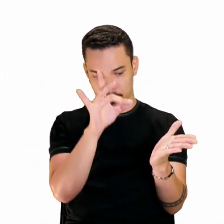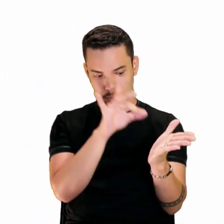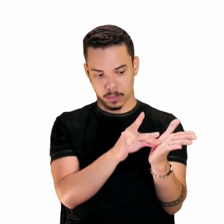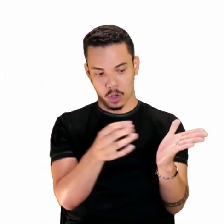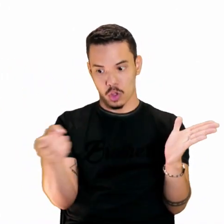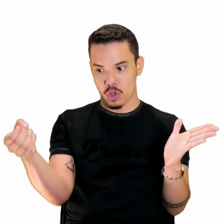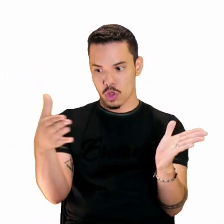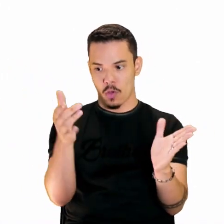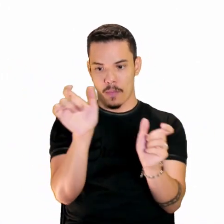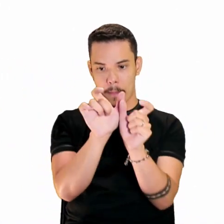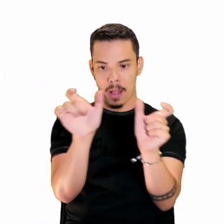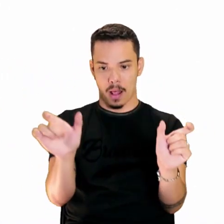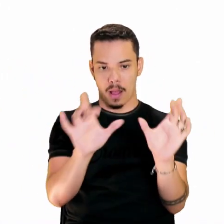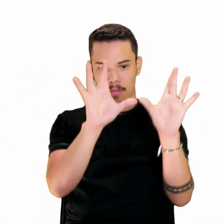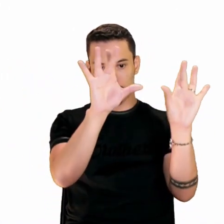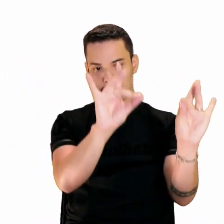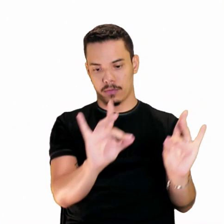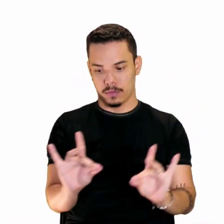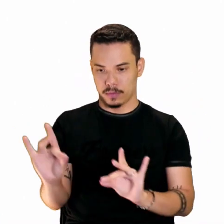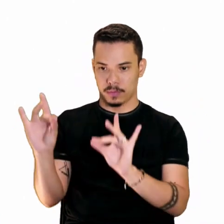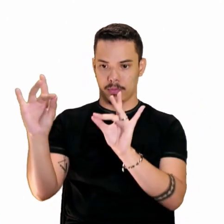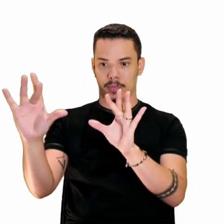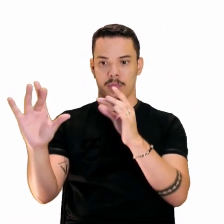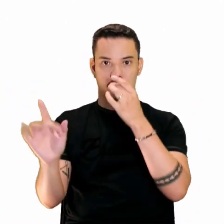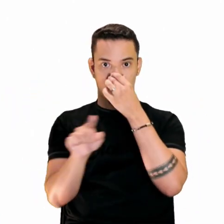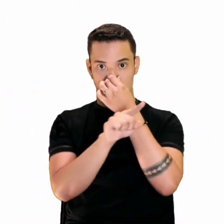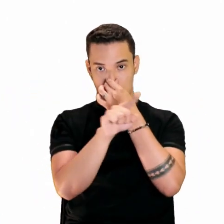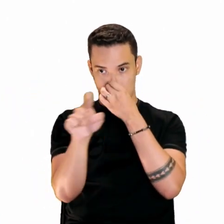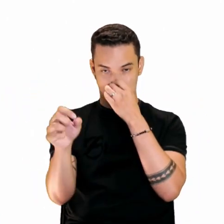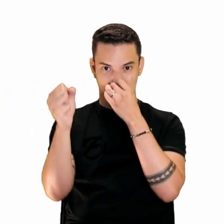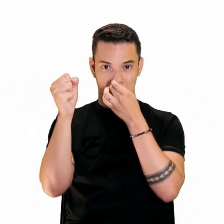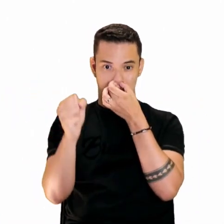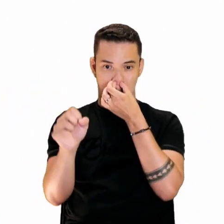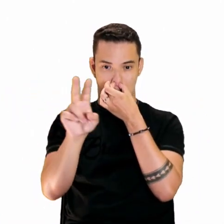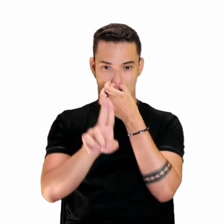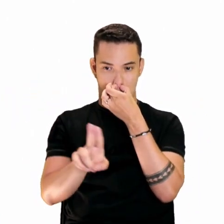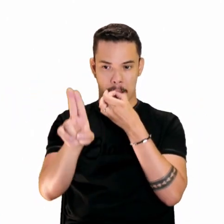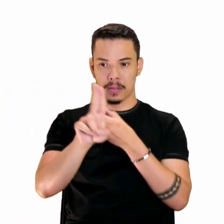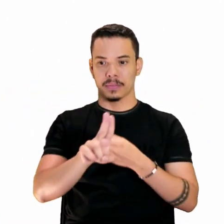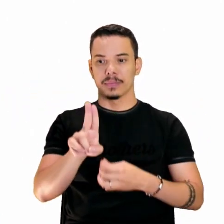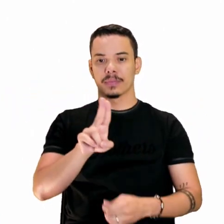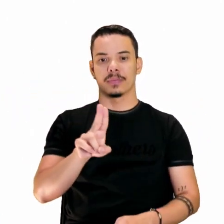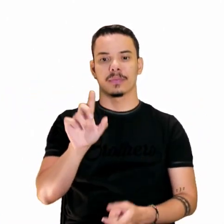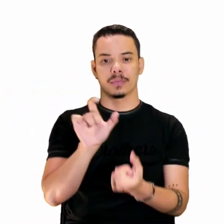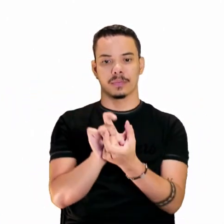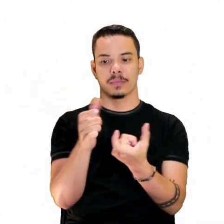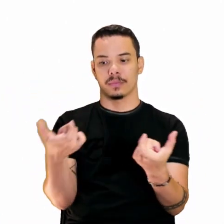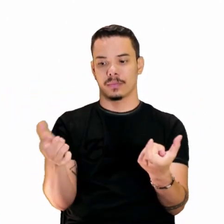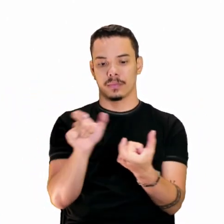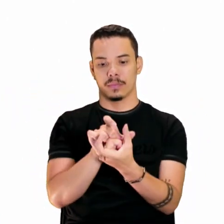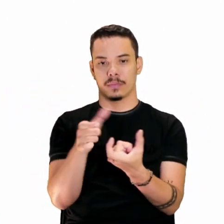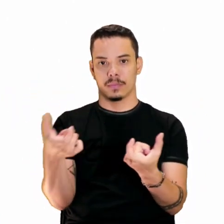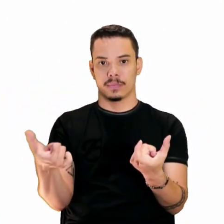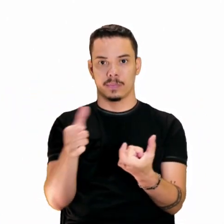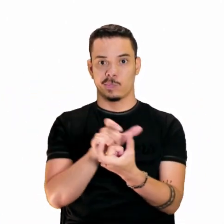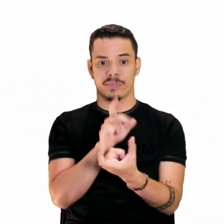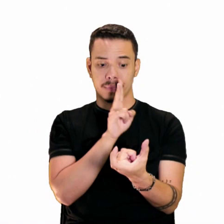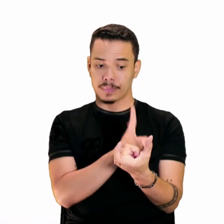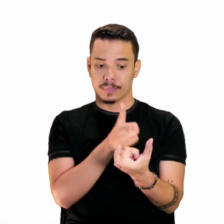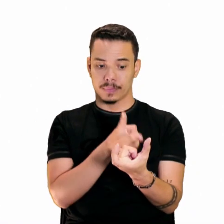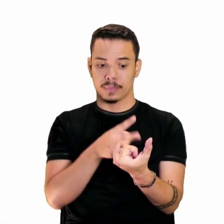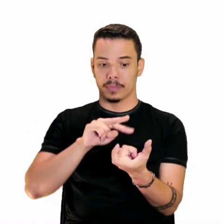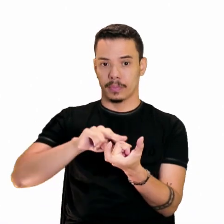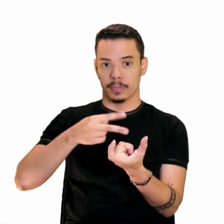palavras, né? Ou seja, você pode usar as sinônimas, né? Palavras com o mesmo